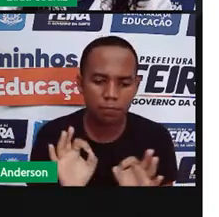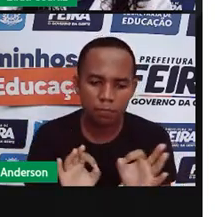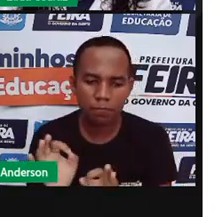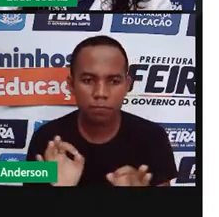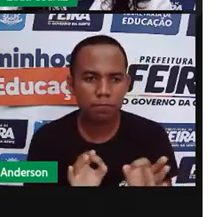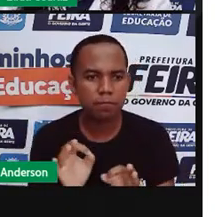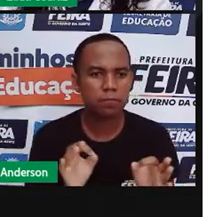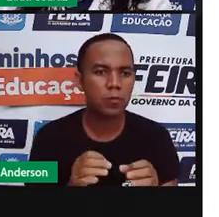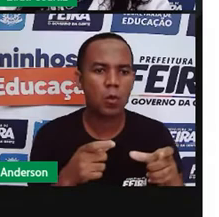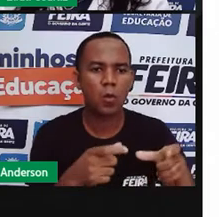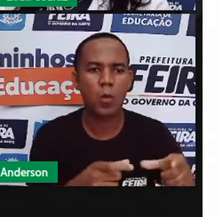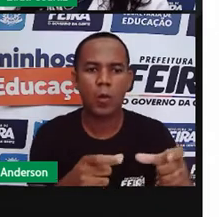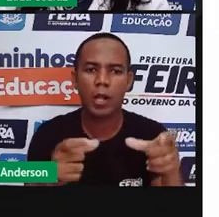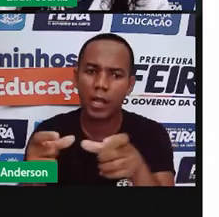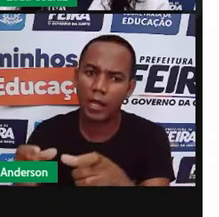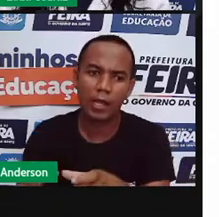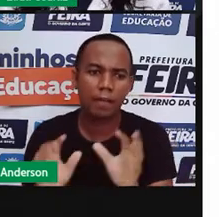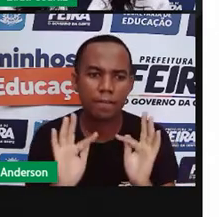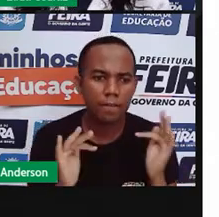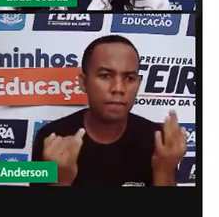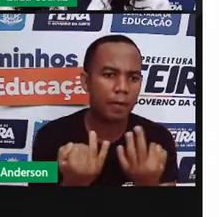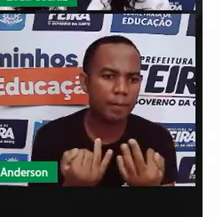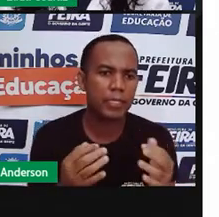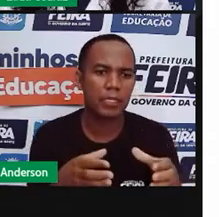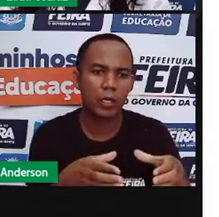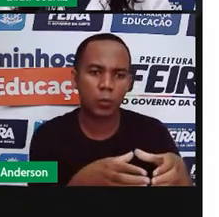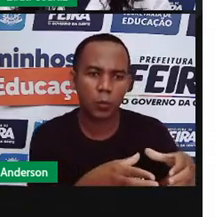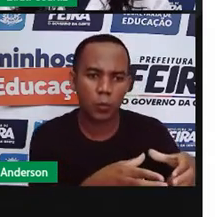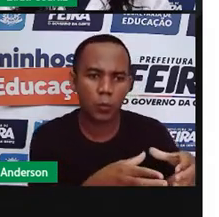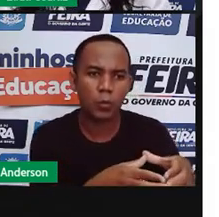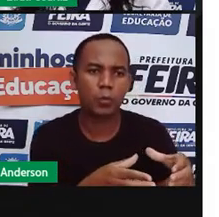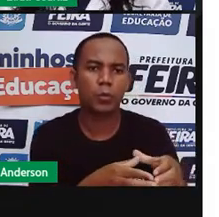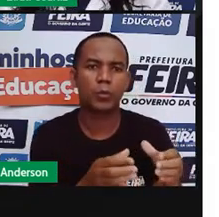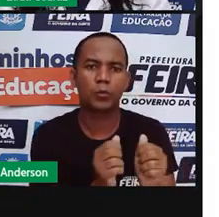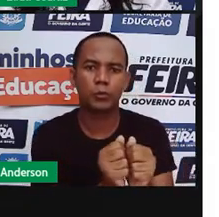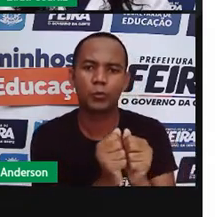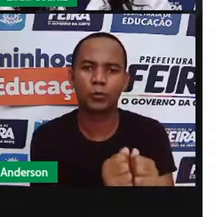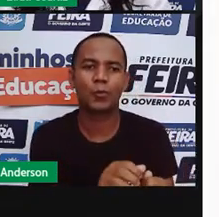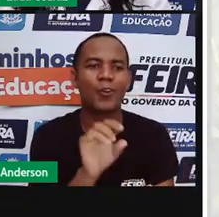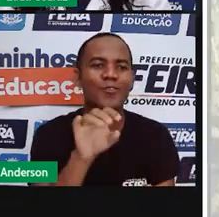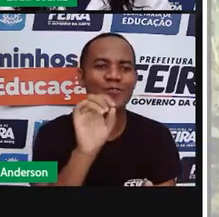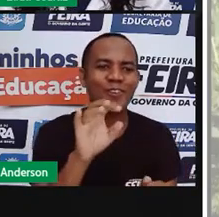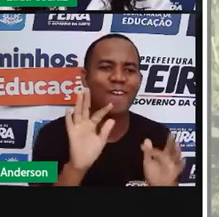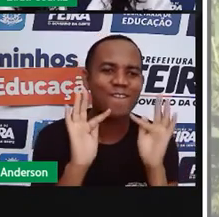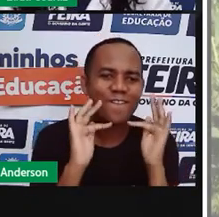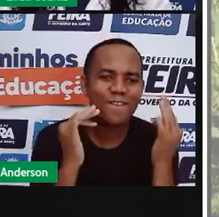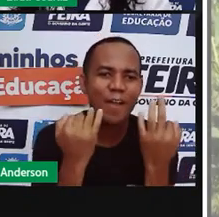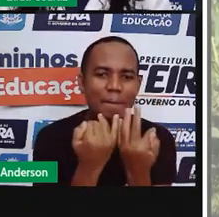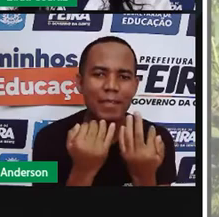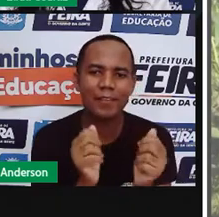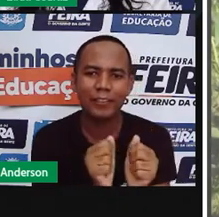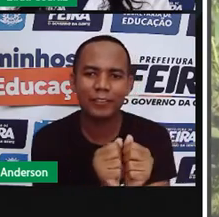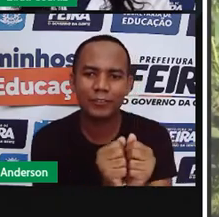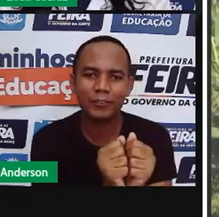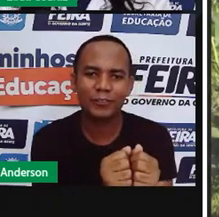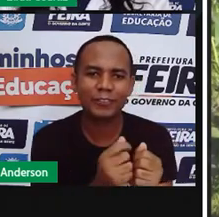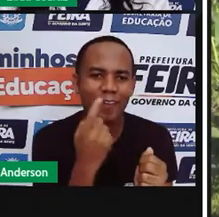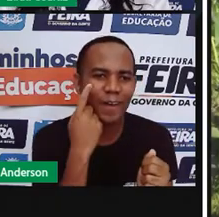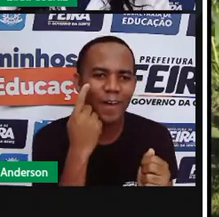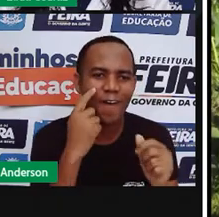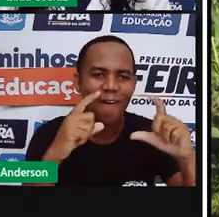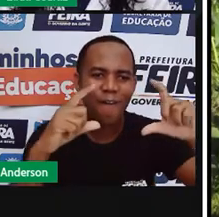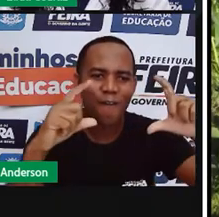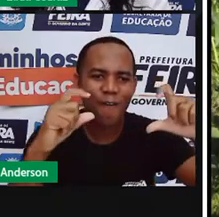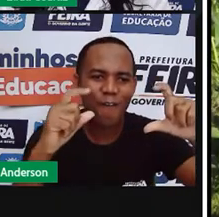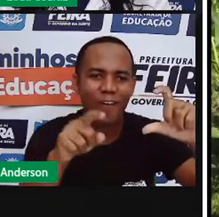lavouras familiares, onde apenas a família trabalha. Aqui são